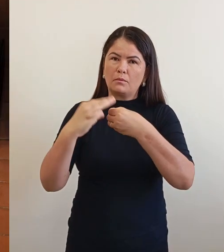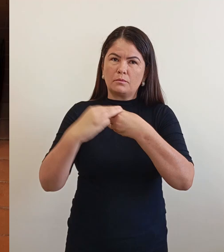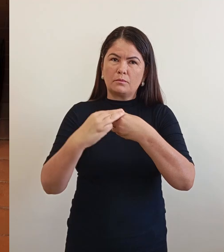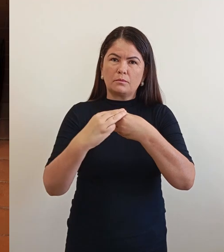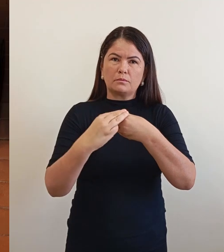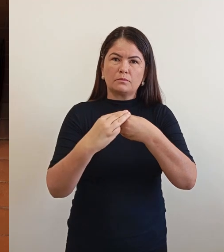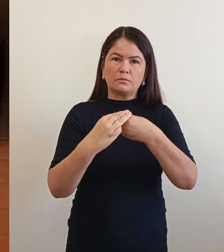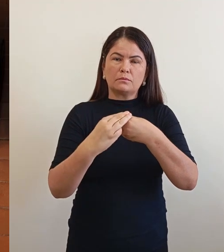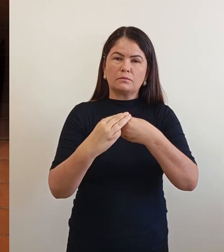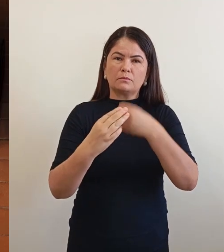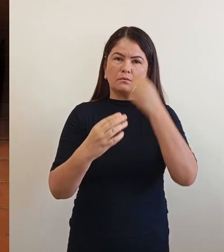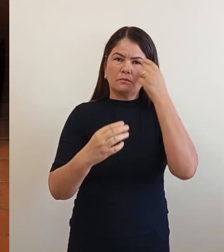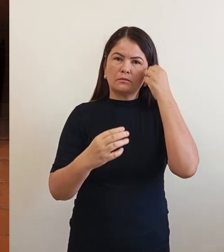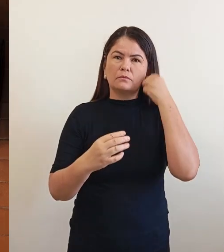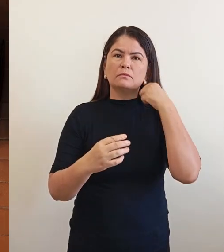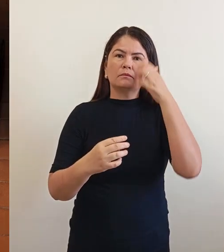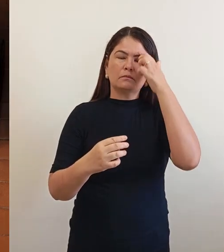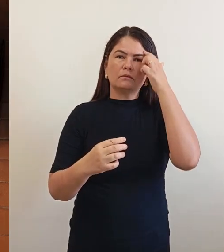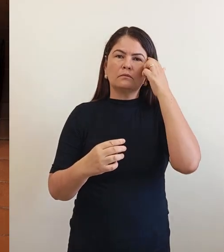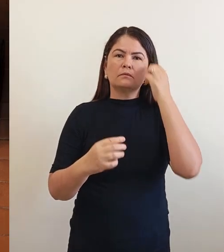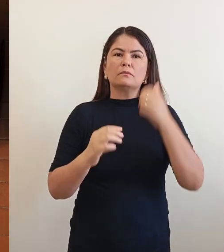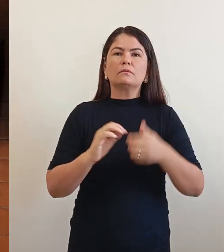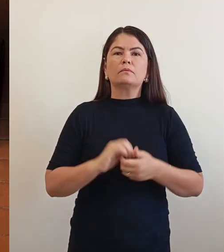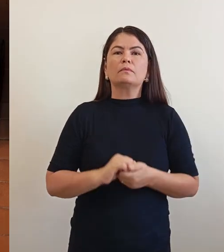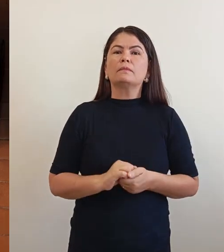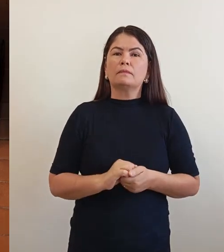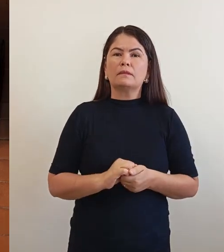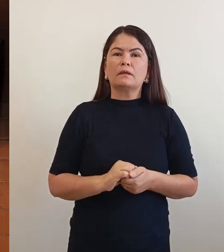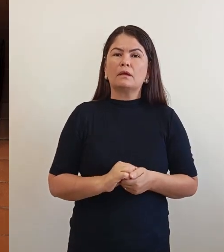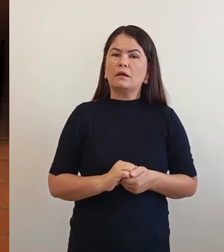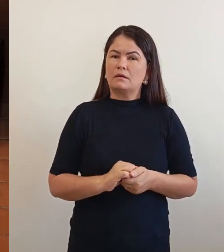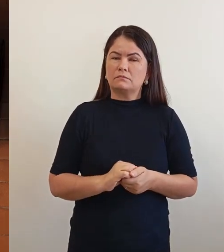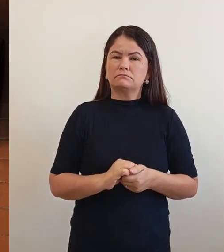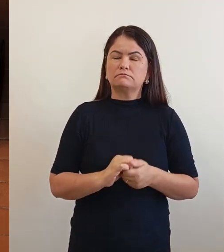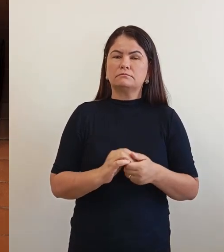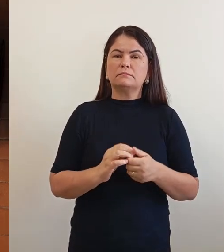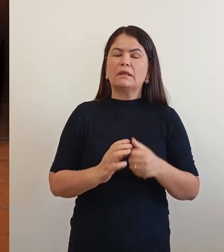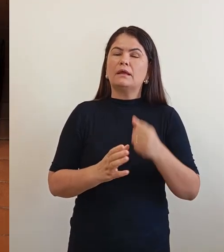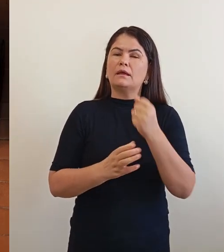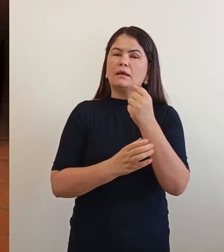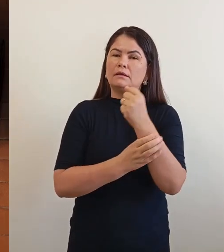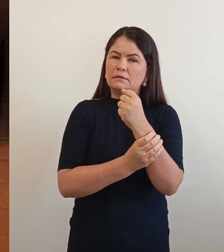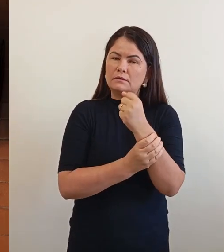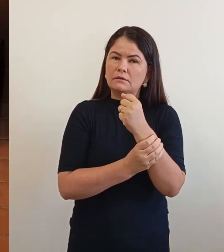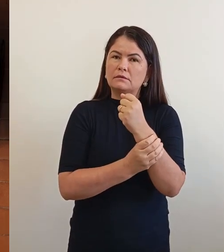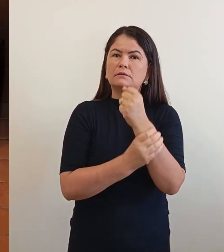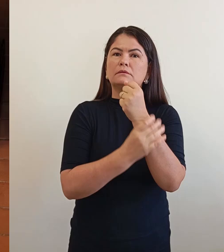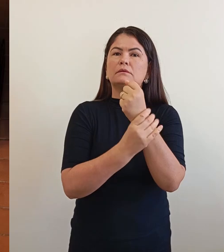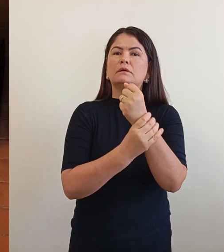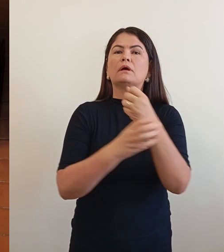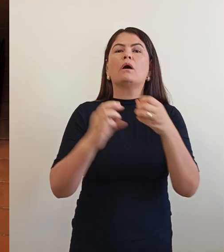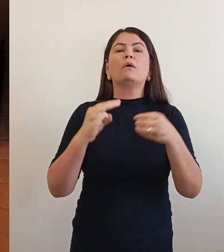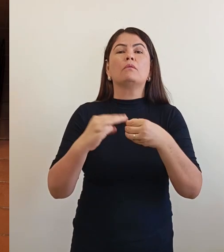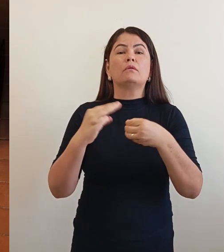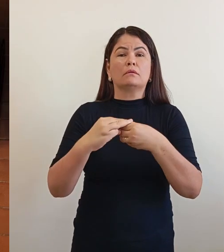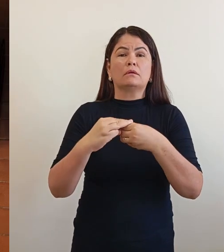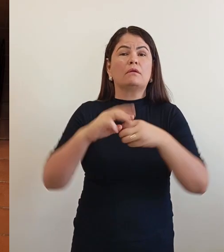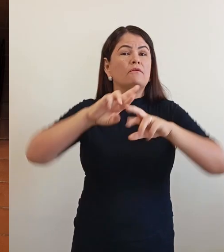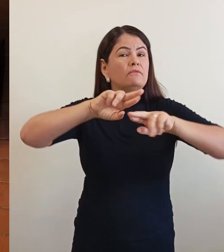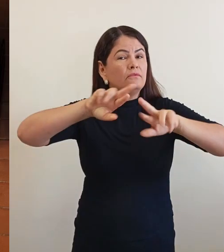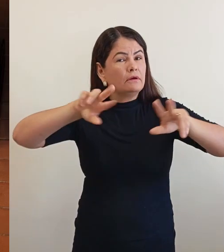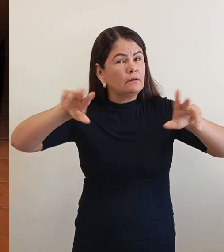E nós fazendo a segurança municipal, como várias cidades hoje implantam essa segurança municipal,